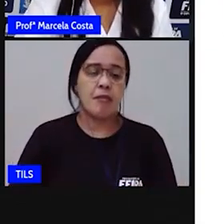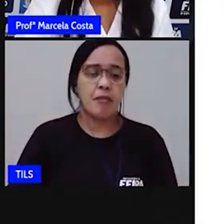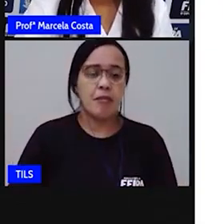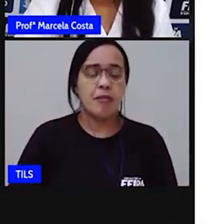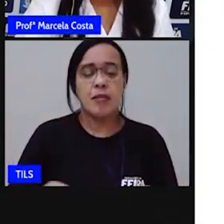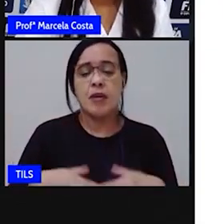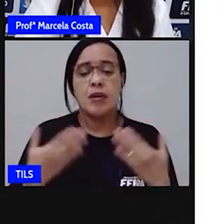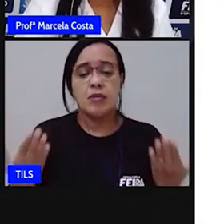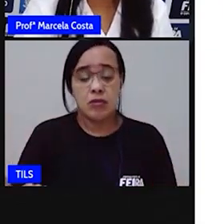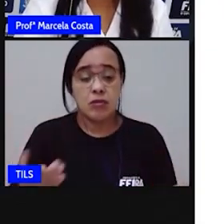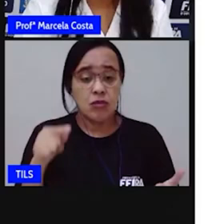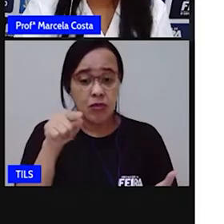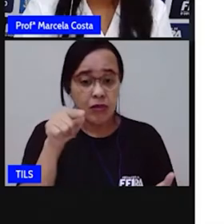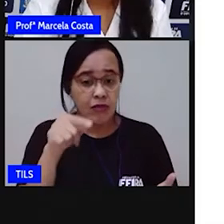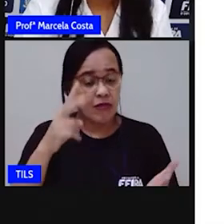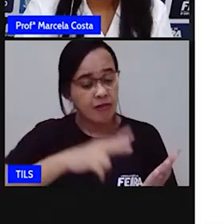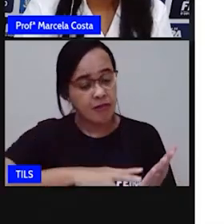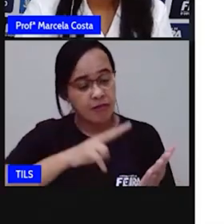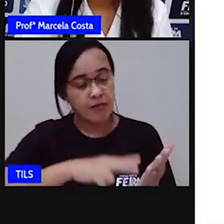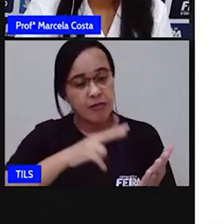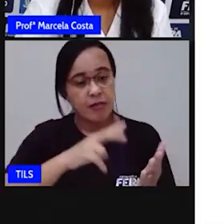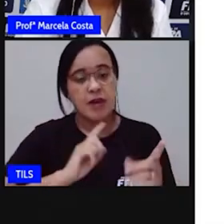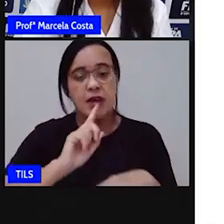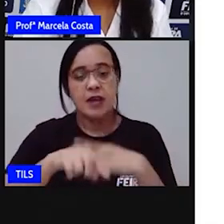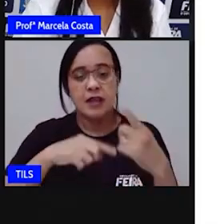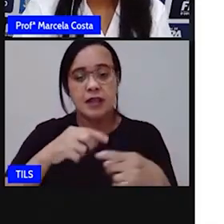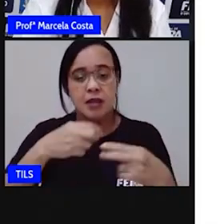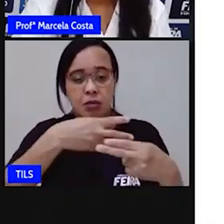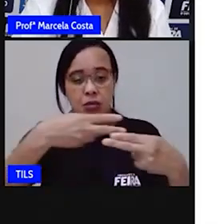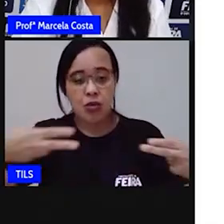Você vai marcar,